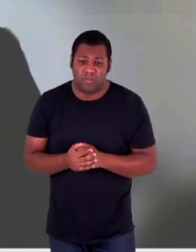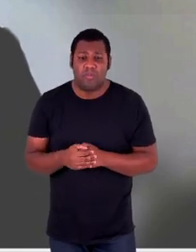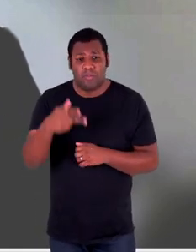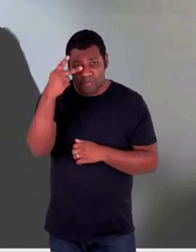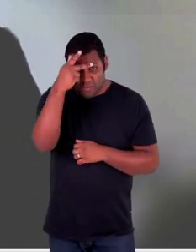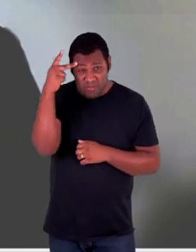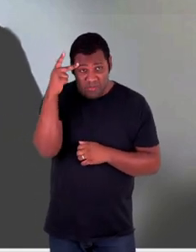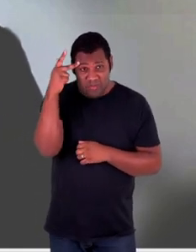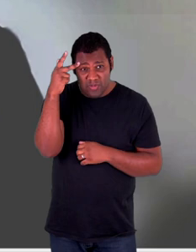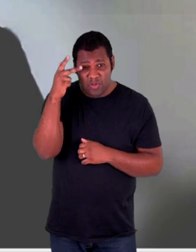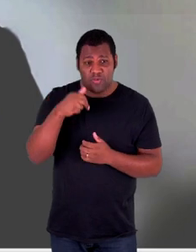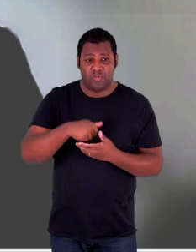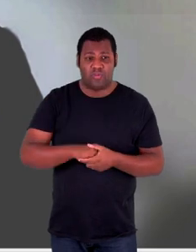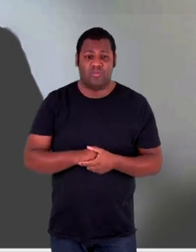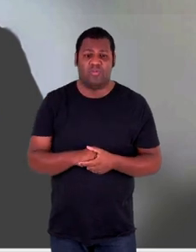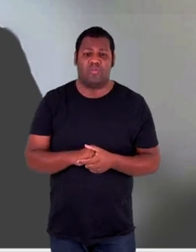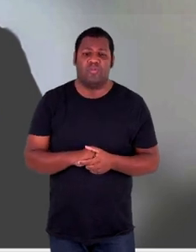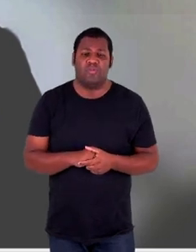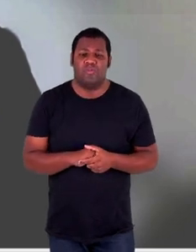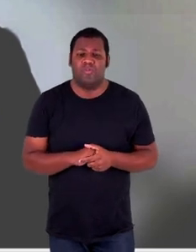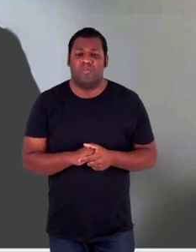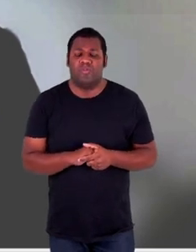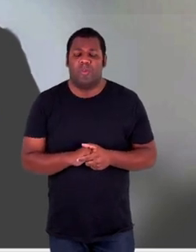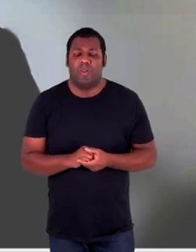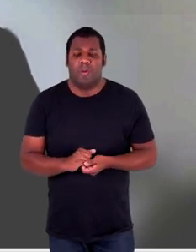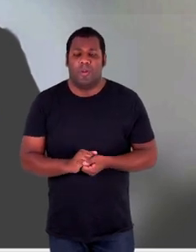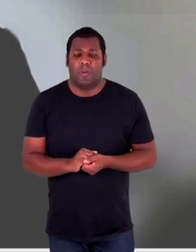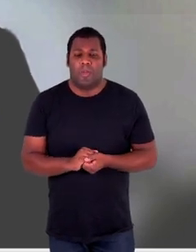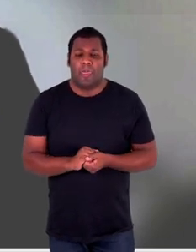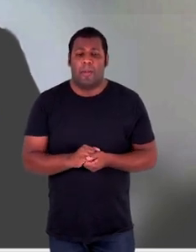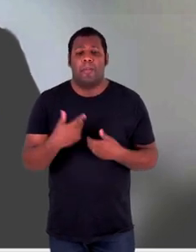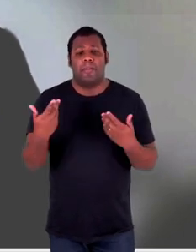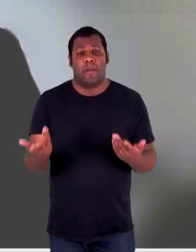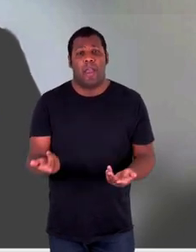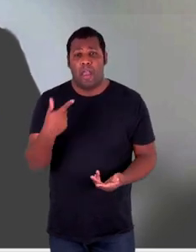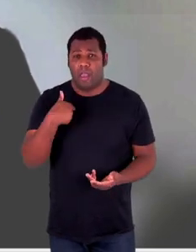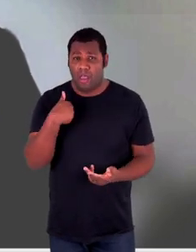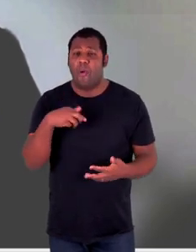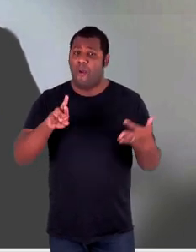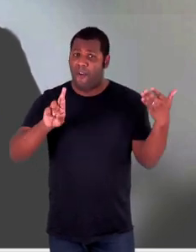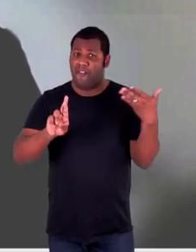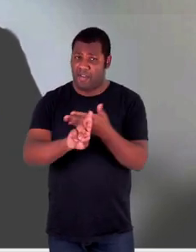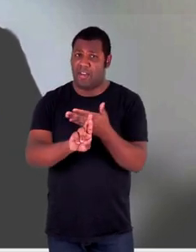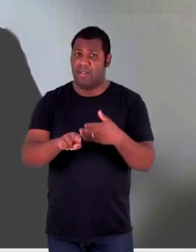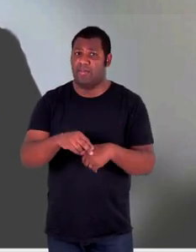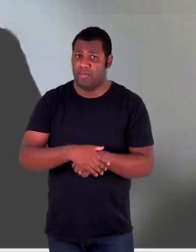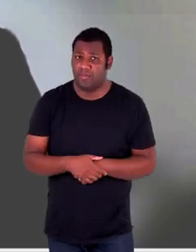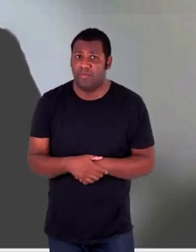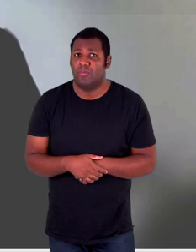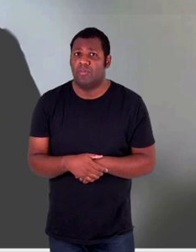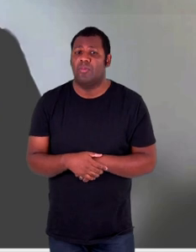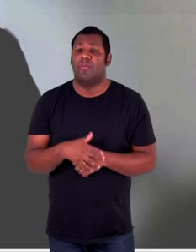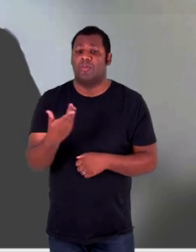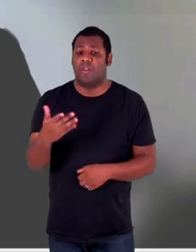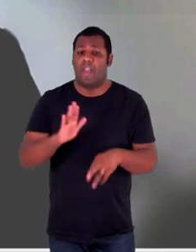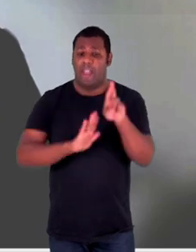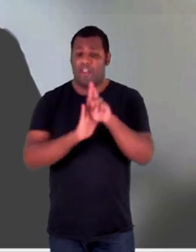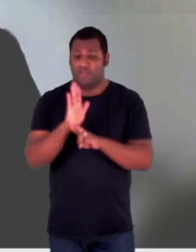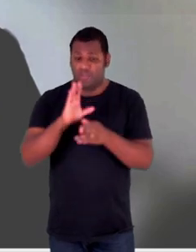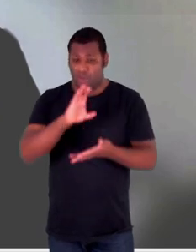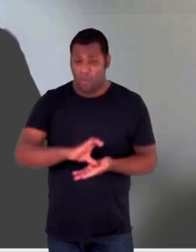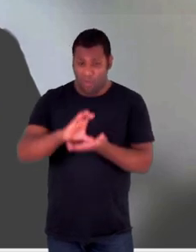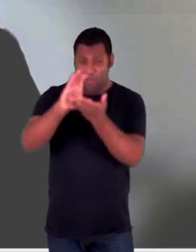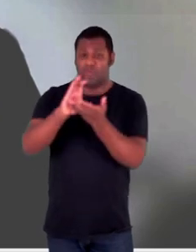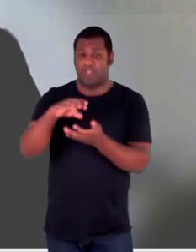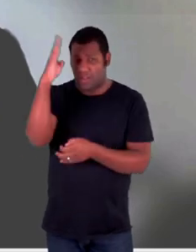atuações. E faço essa referência porque, especificamente em relação à resolução do Conselho Nacional